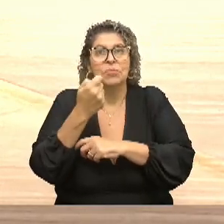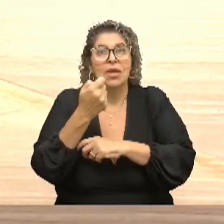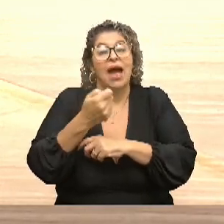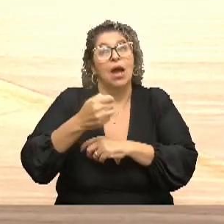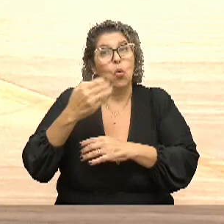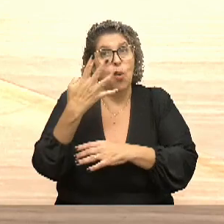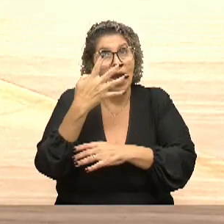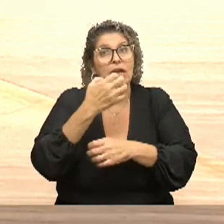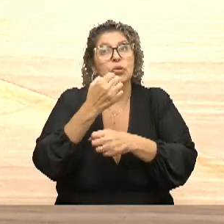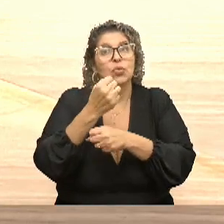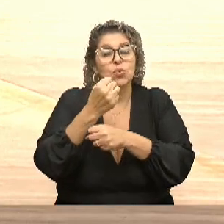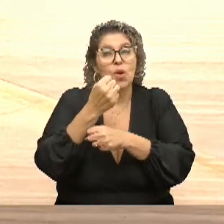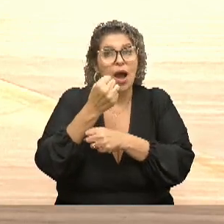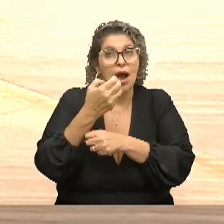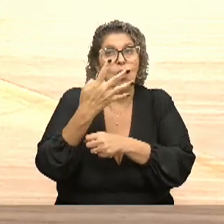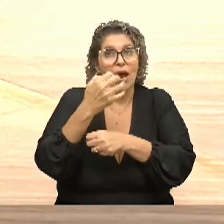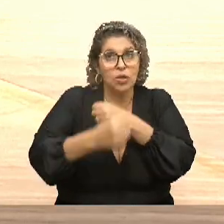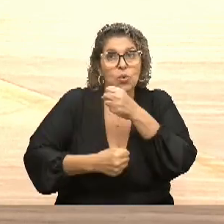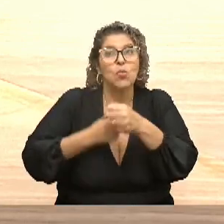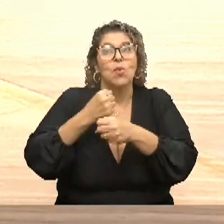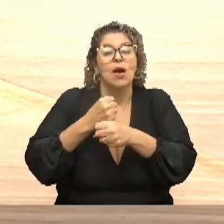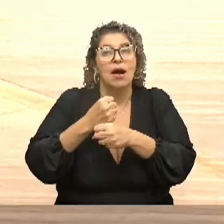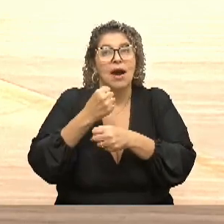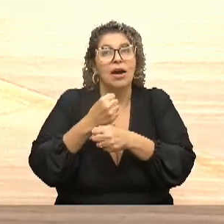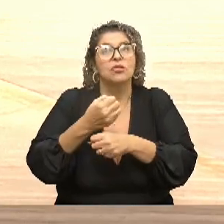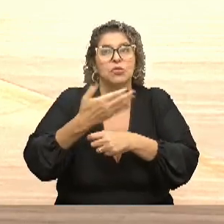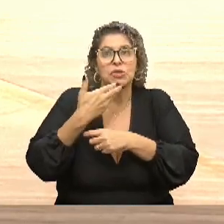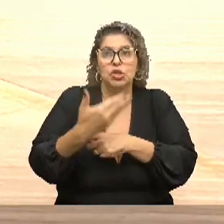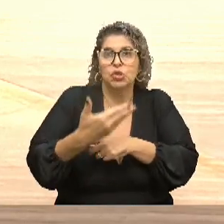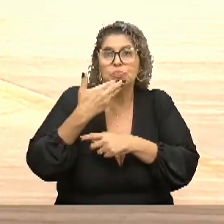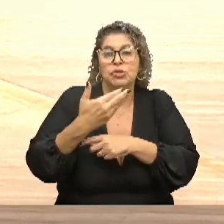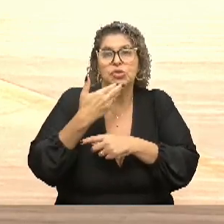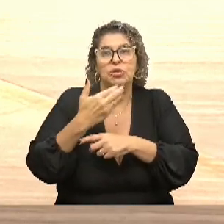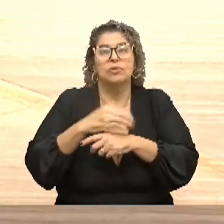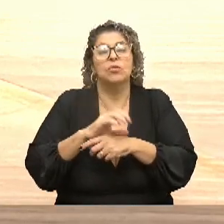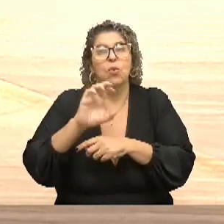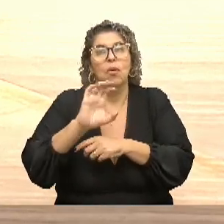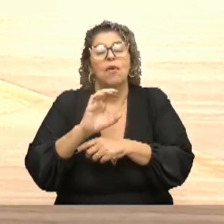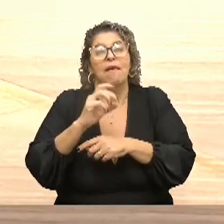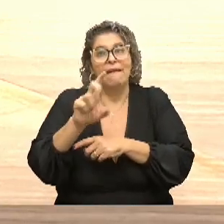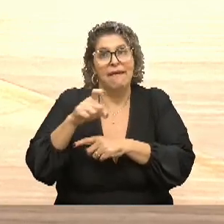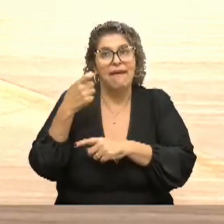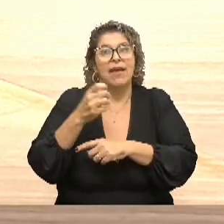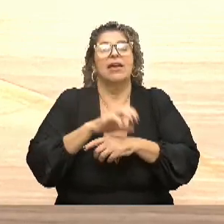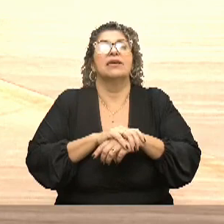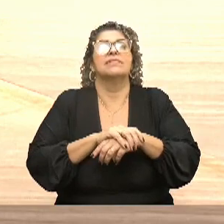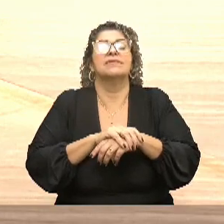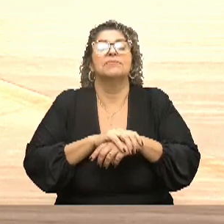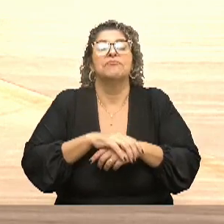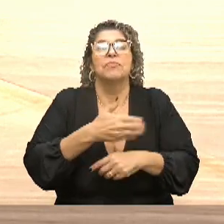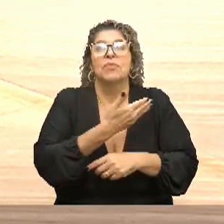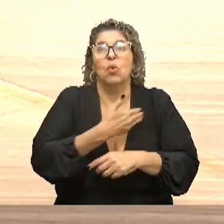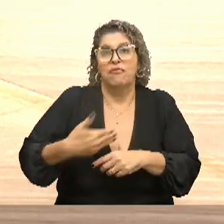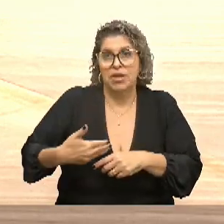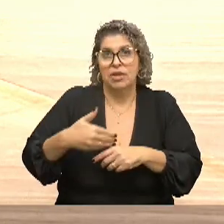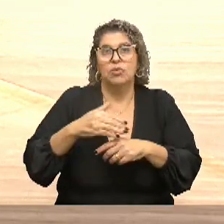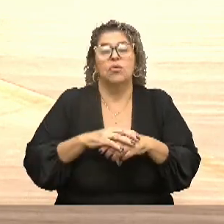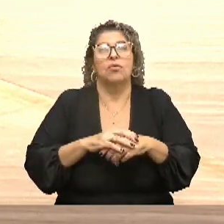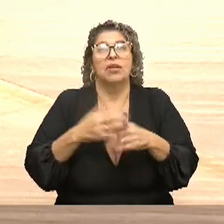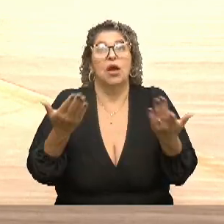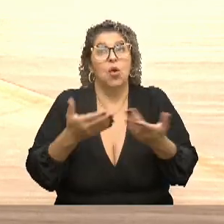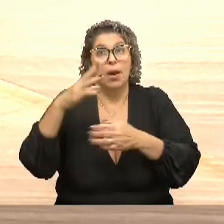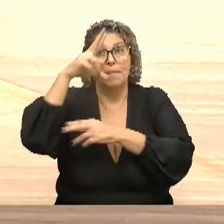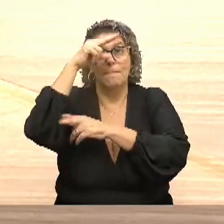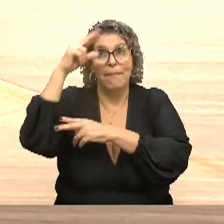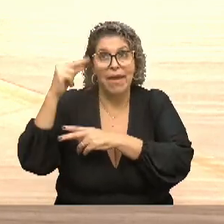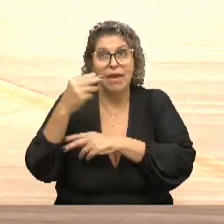o então candidato a governo, o Eduardo Leite, pedindo o centro aqui em Porto Alegre. Depois, na campanha do Melo, novamente como mãe e